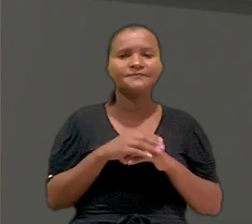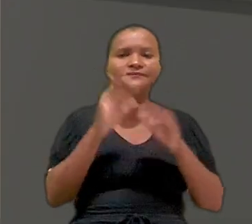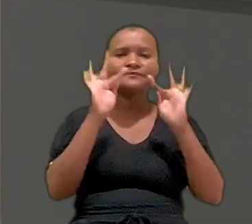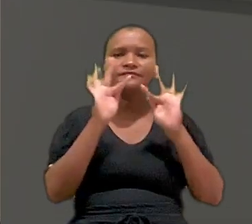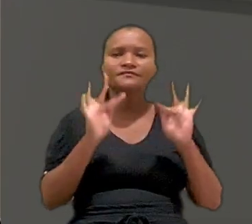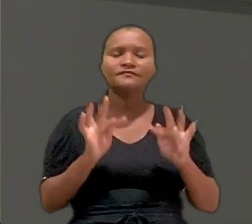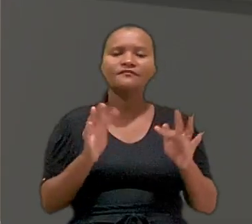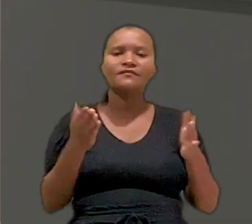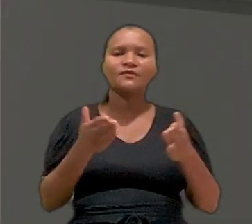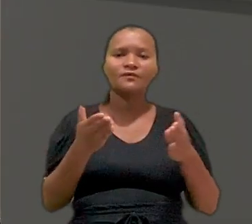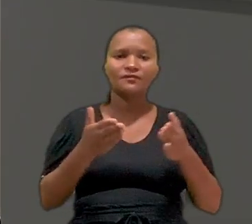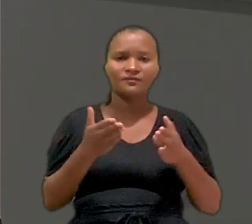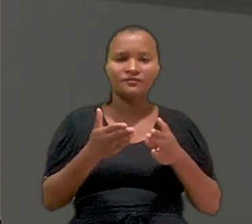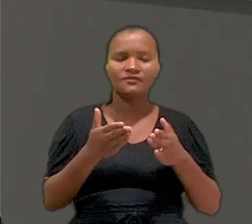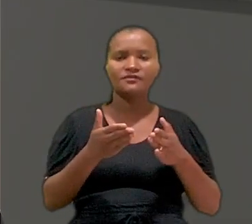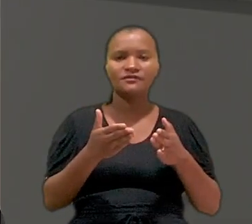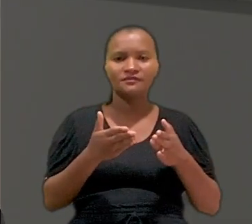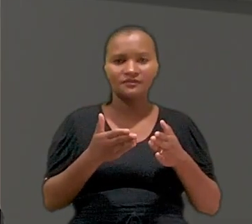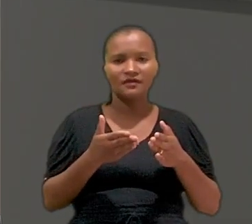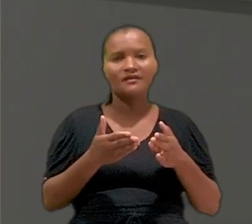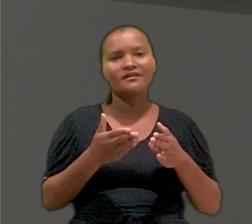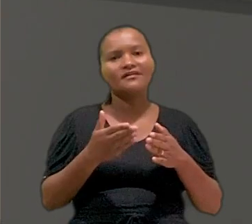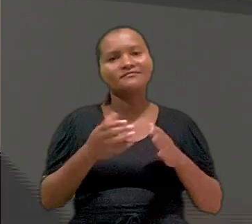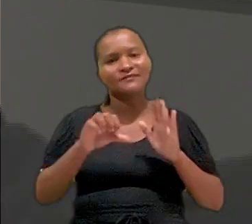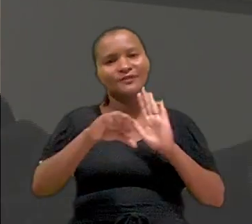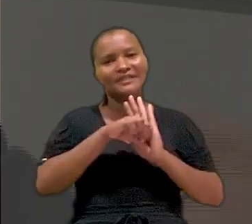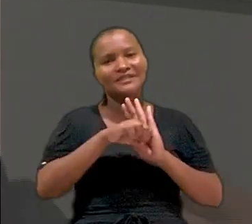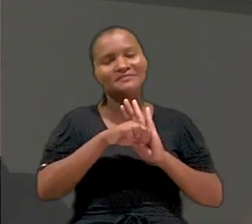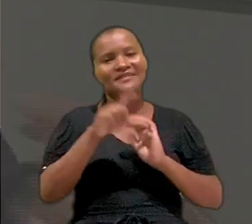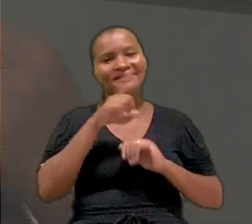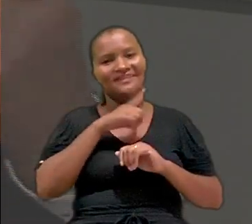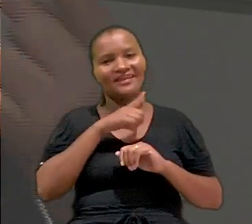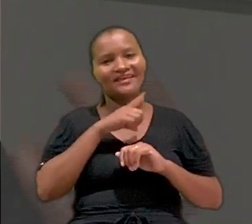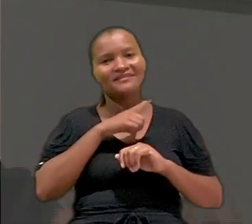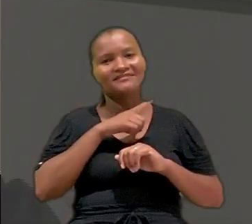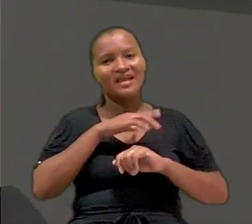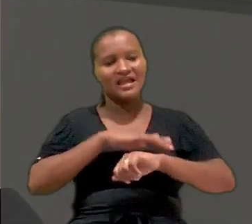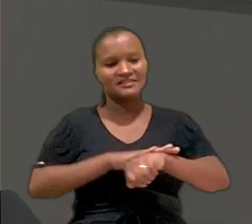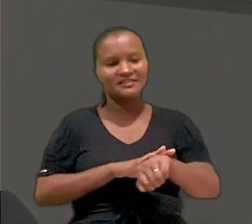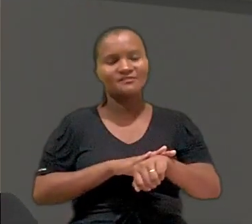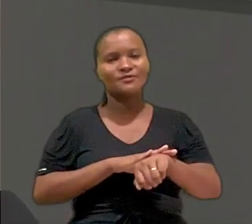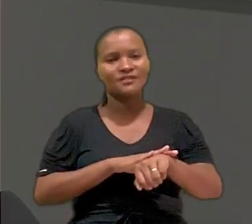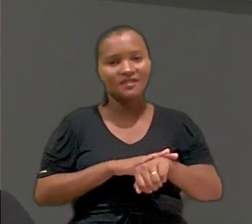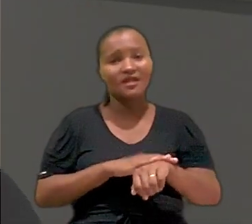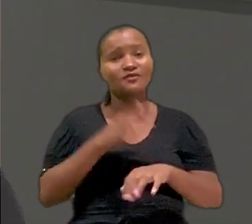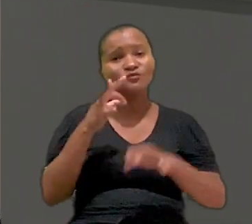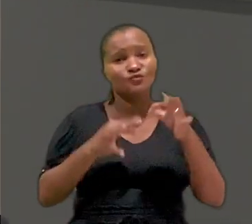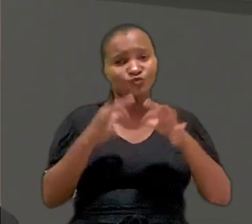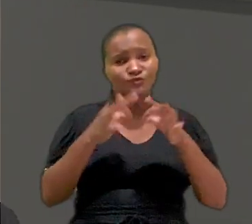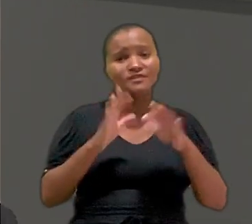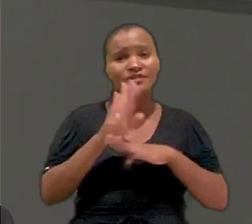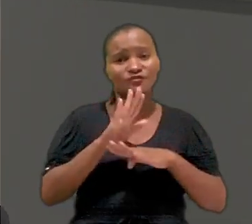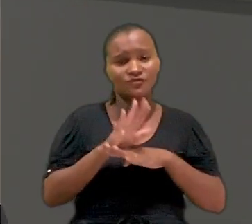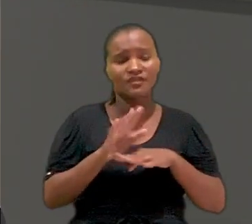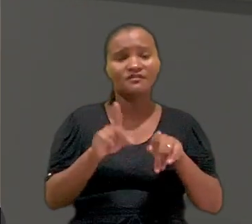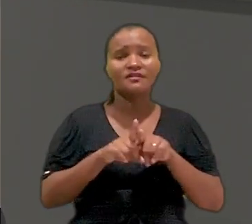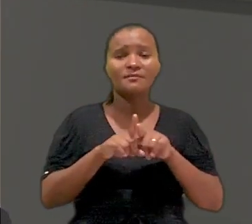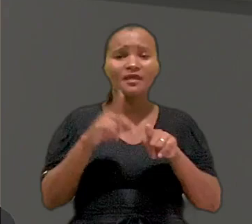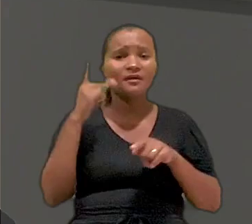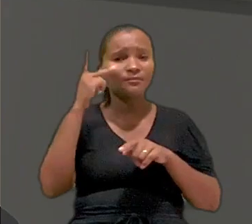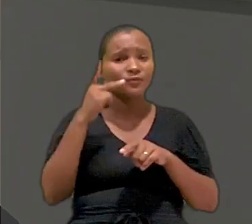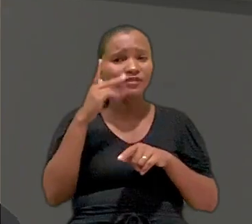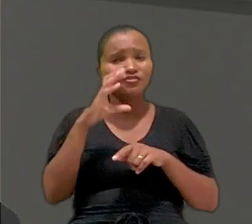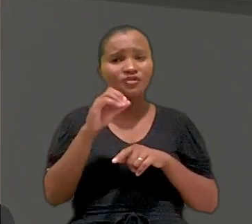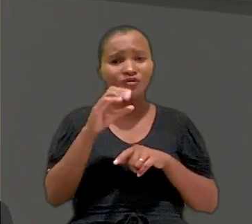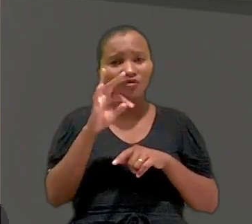Felizmente, hoje nós temos a injúria, que foi encontrado crime de racismo e os juízes colaboraram muito para isso. Temos a política